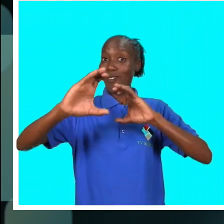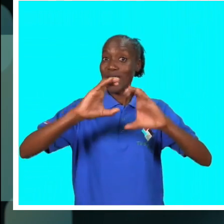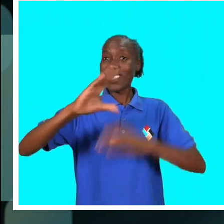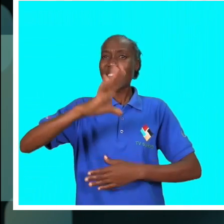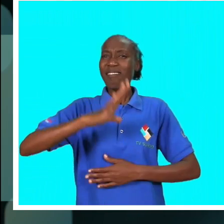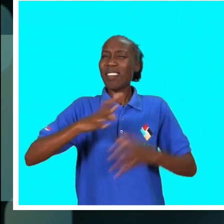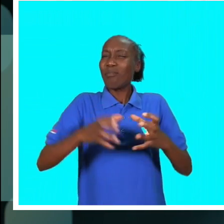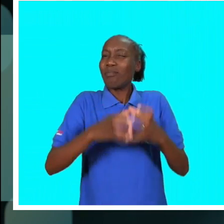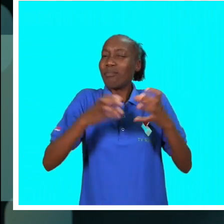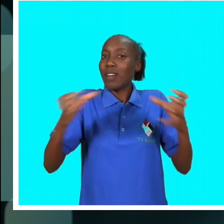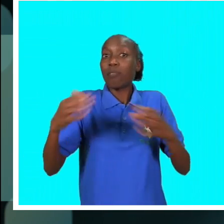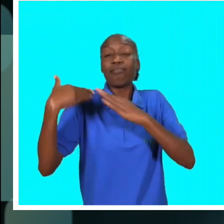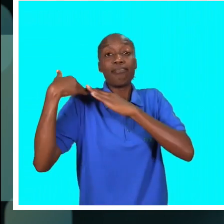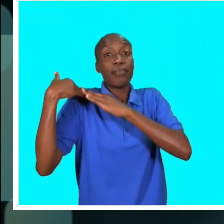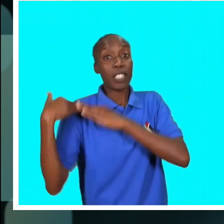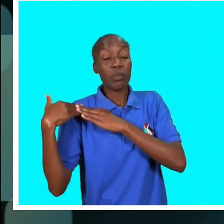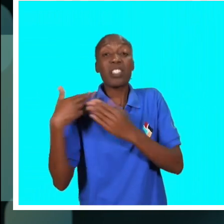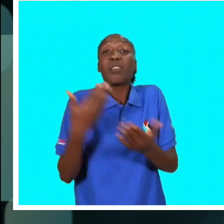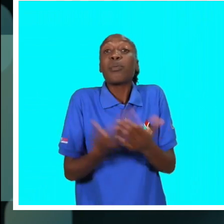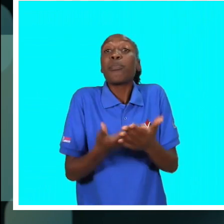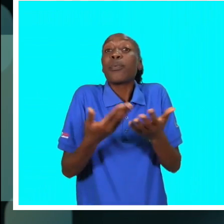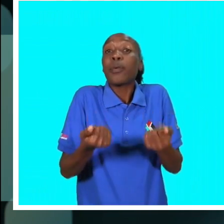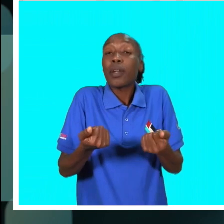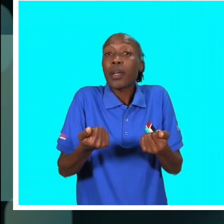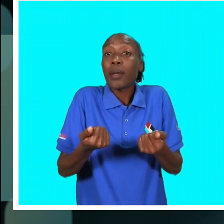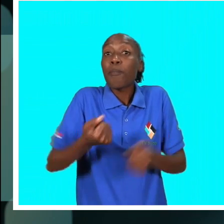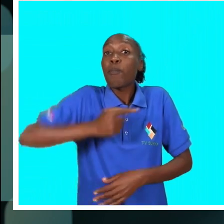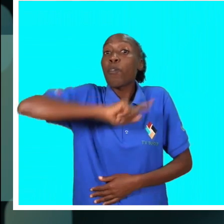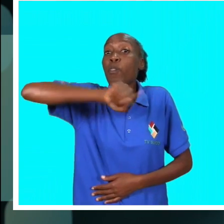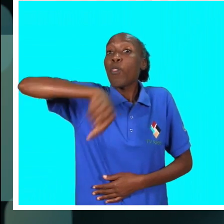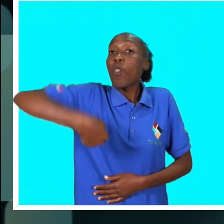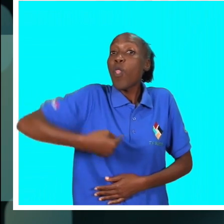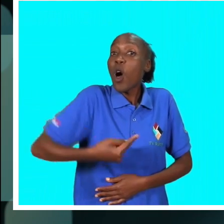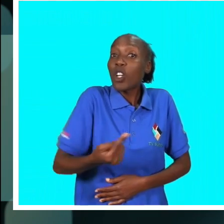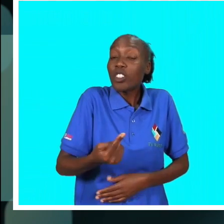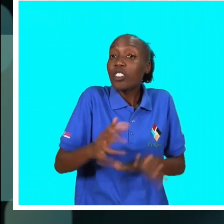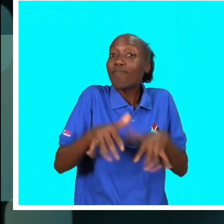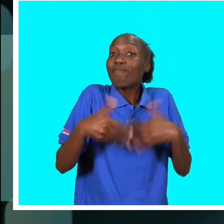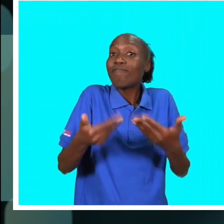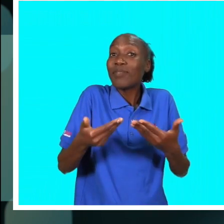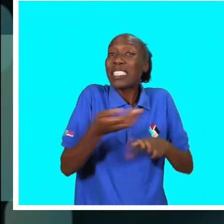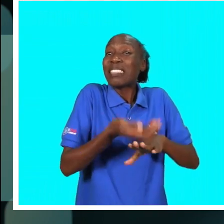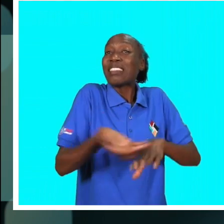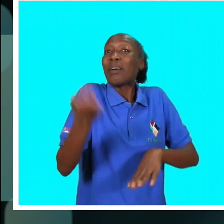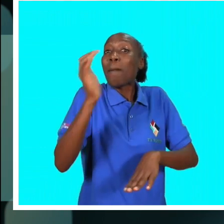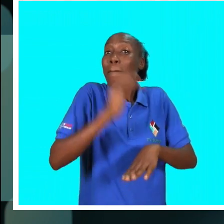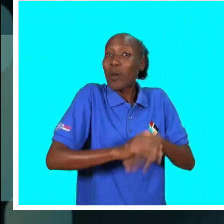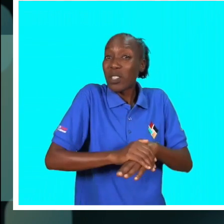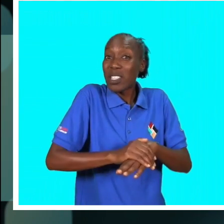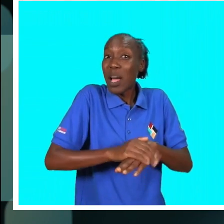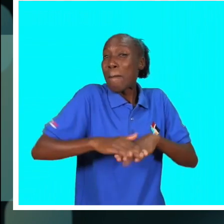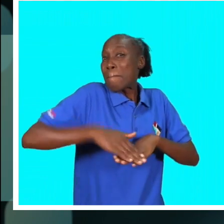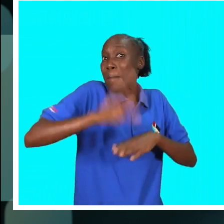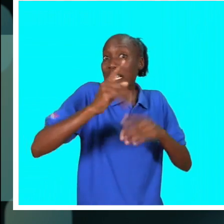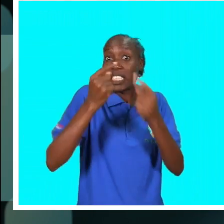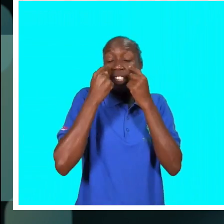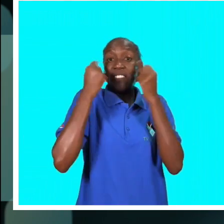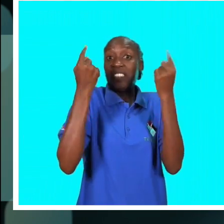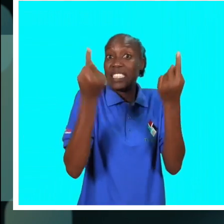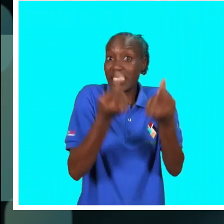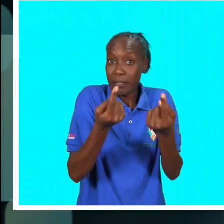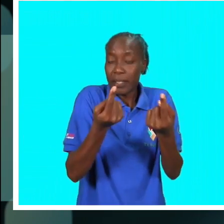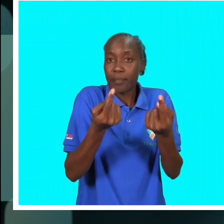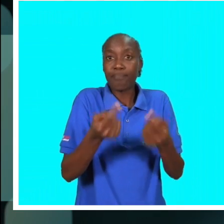estamos na comunicação temos uma grande responsabilidade porque nós somos uma das profissões muito